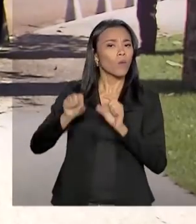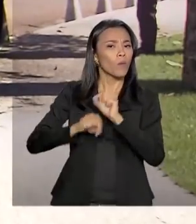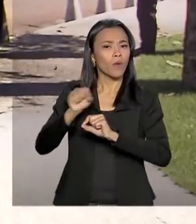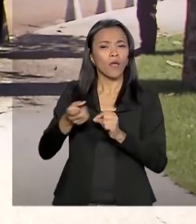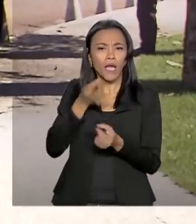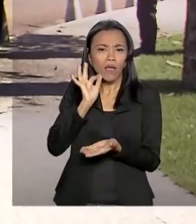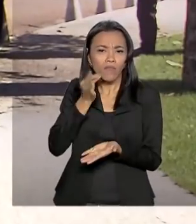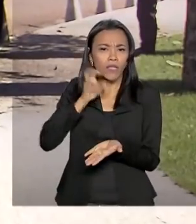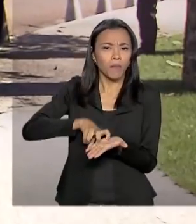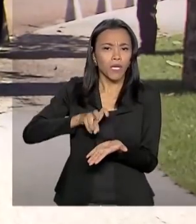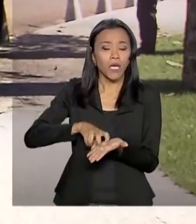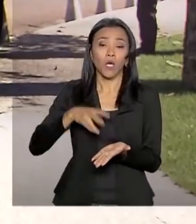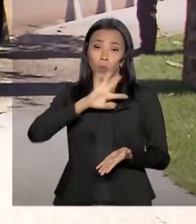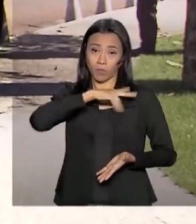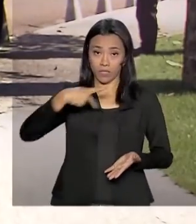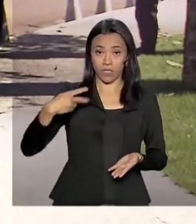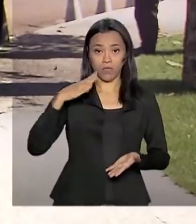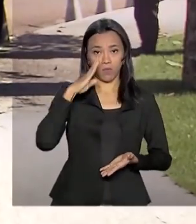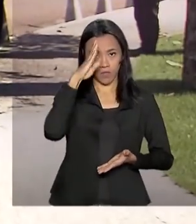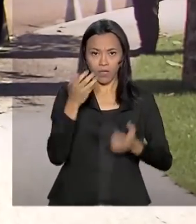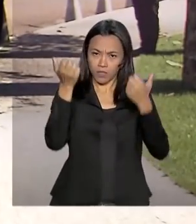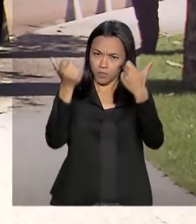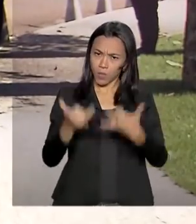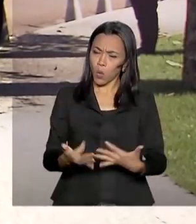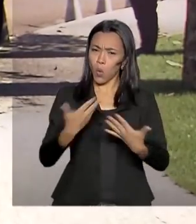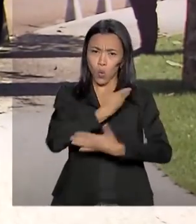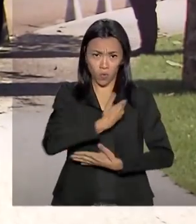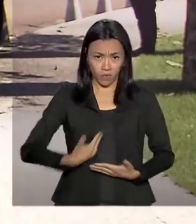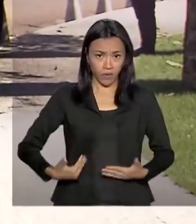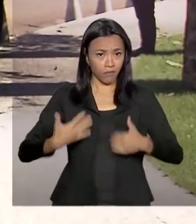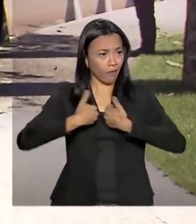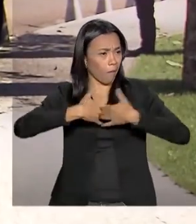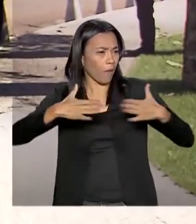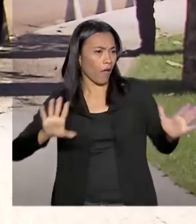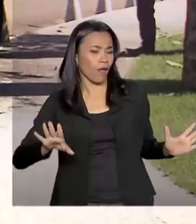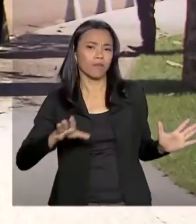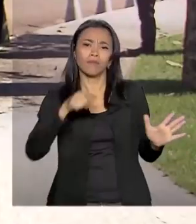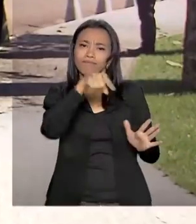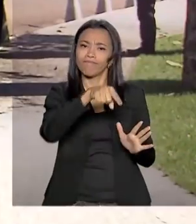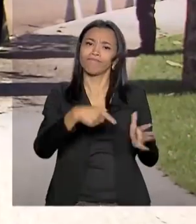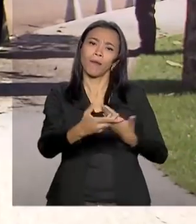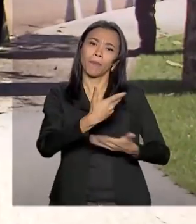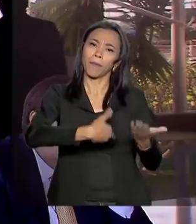Jair Bolsonaro disse que o governo está aberto ao Congresso. Vamos ver.